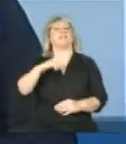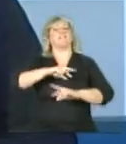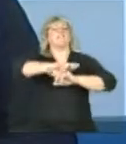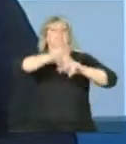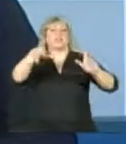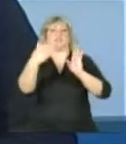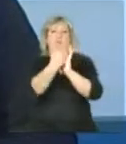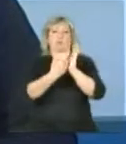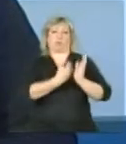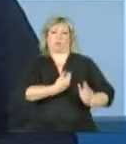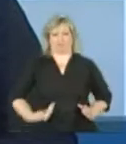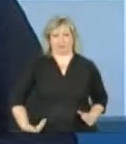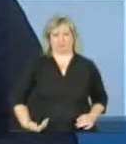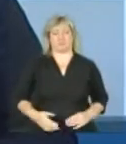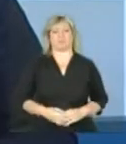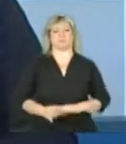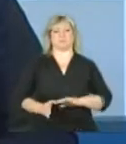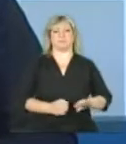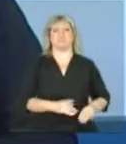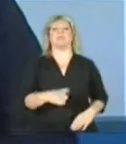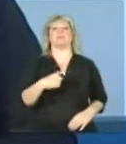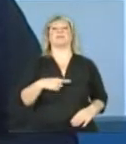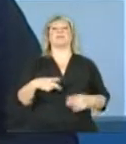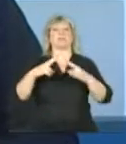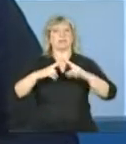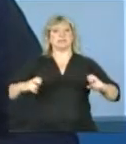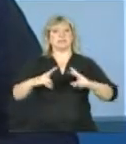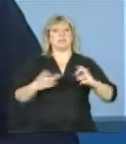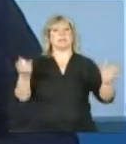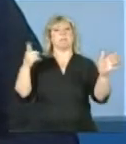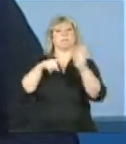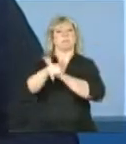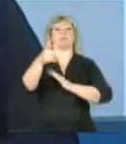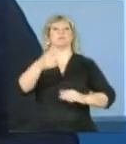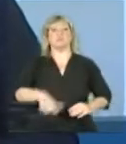Fernanda, Cristiane Pereira, de Sangão, em Santa Catarina, pergunta.